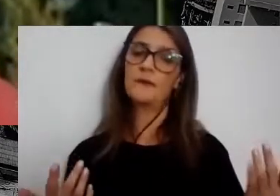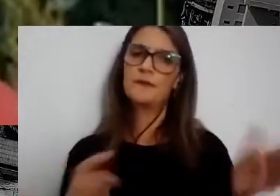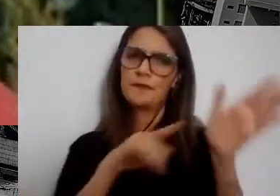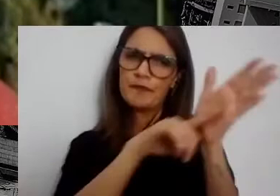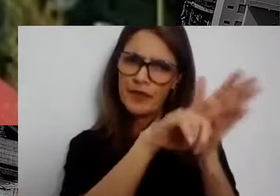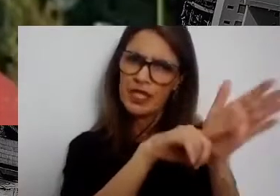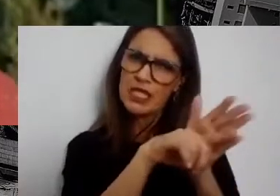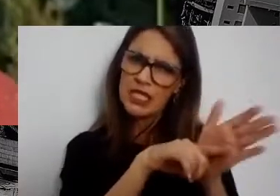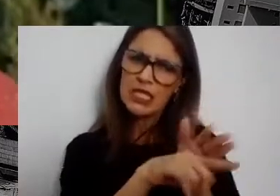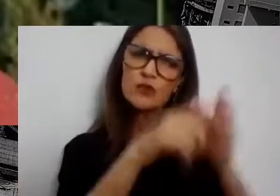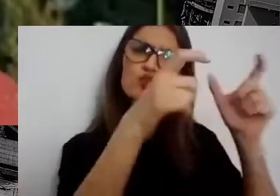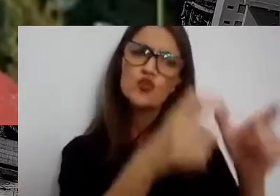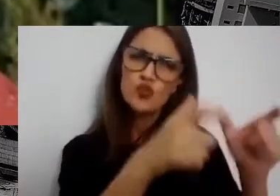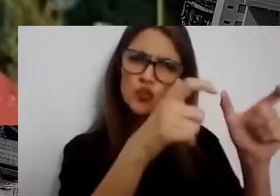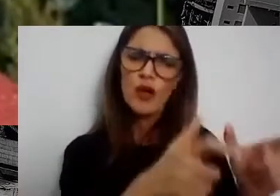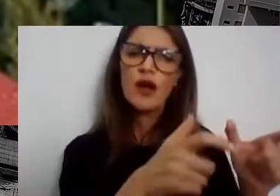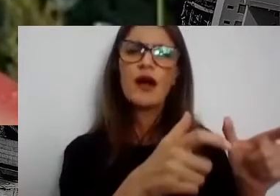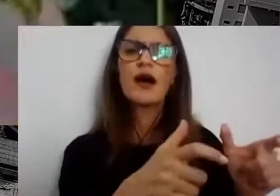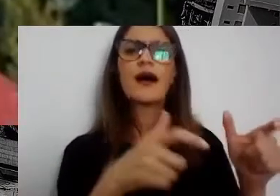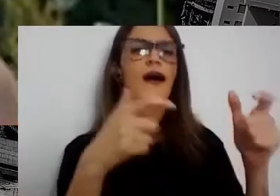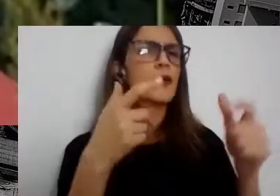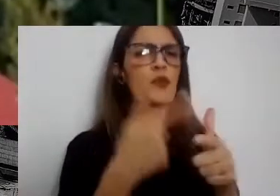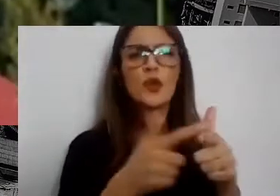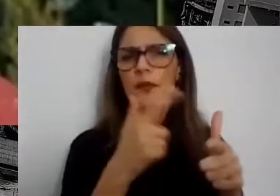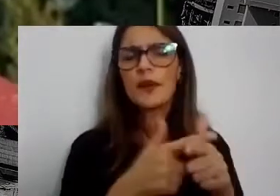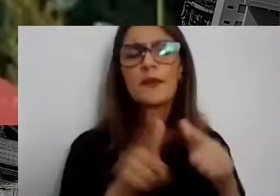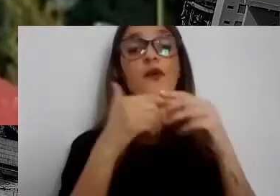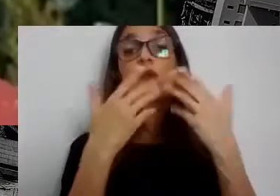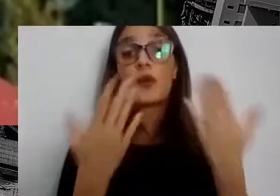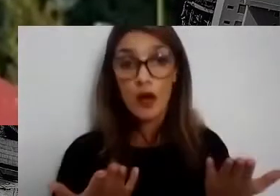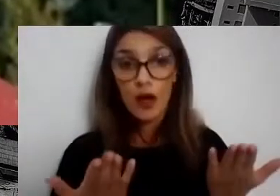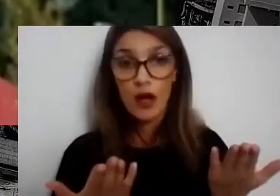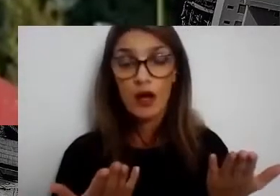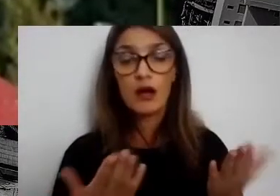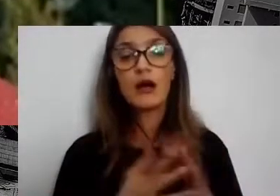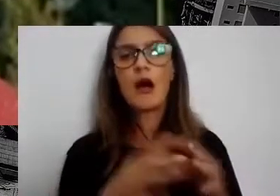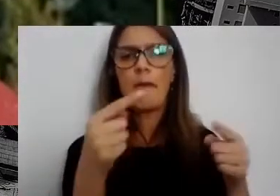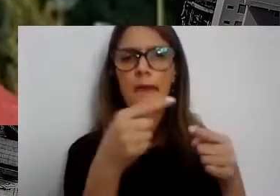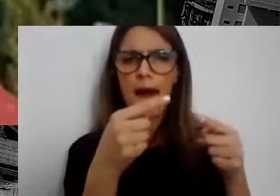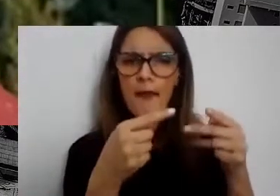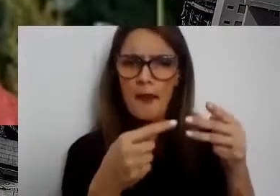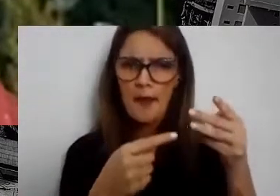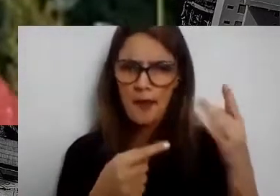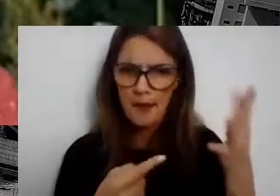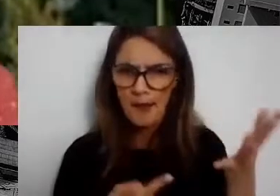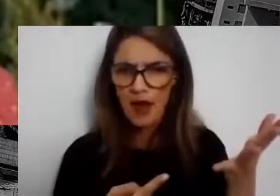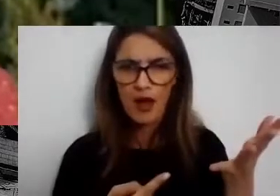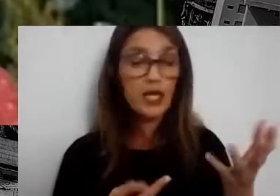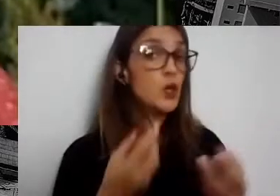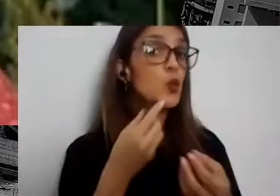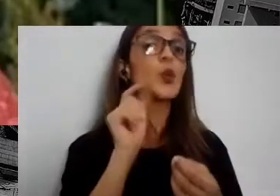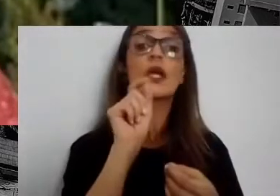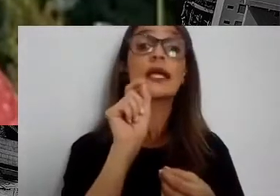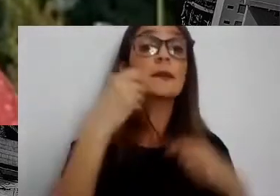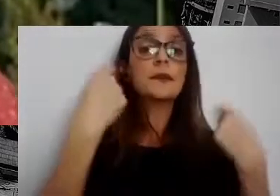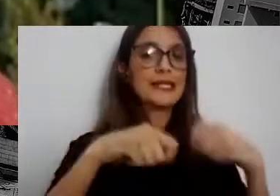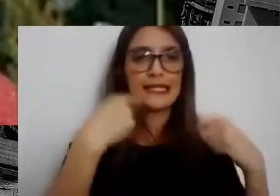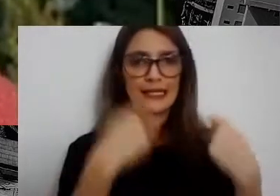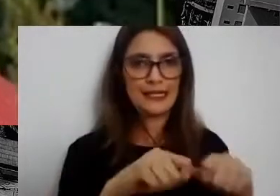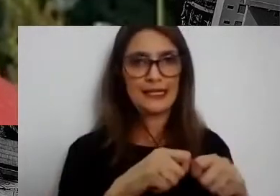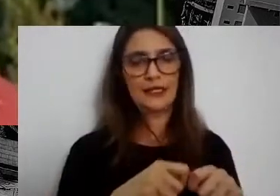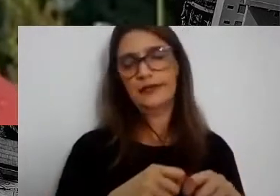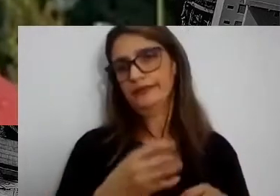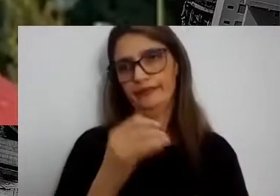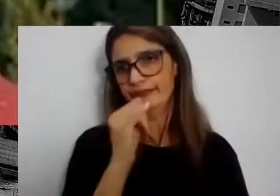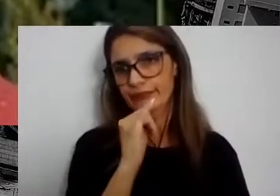região, quais são os principais problemas e as possíveis alternativas. Podem ser iniciativas como, por exemplo,